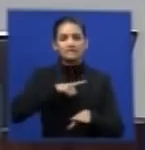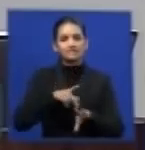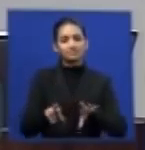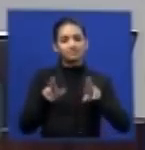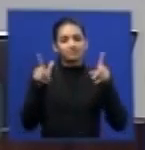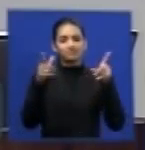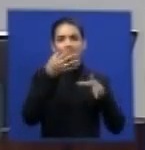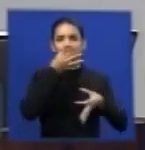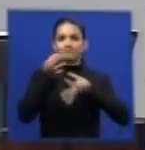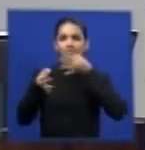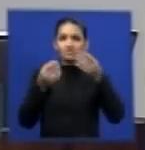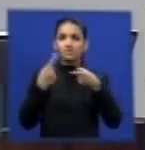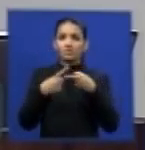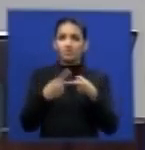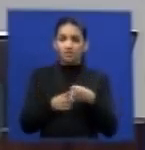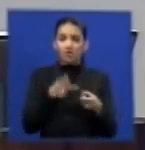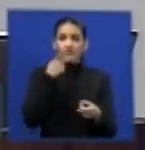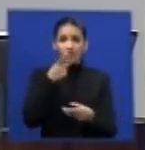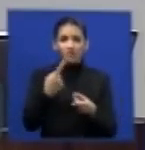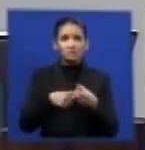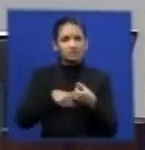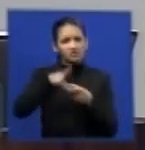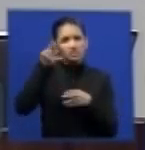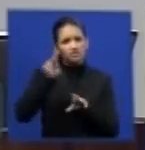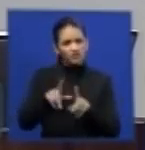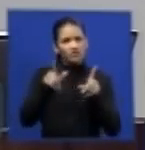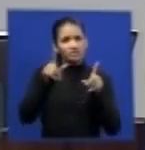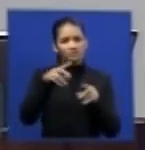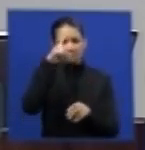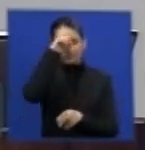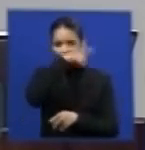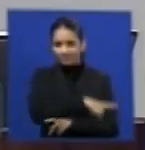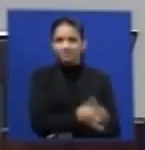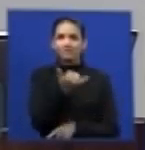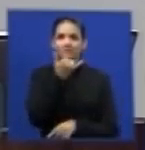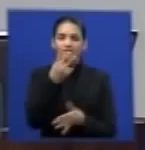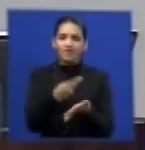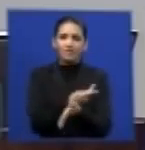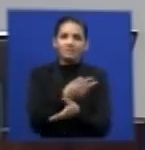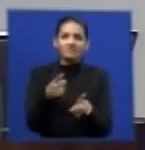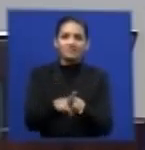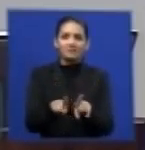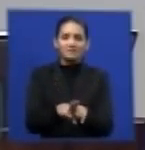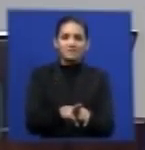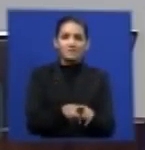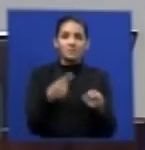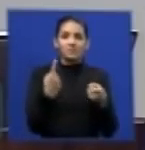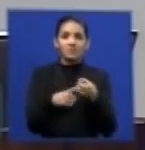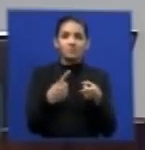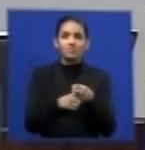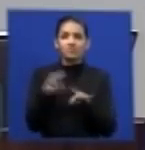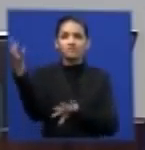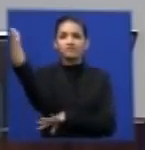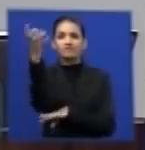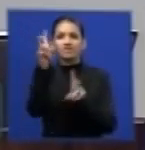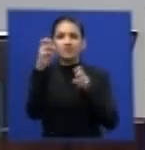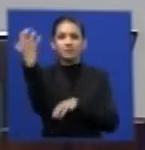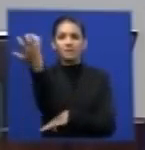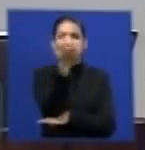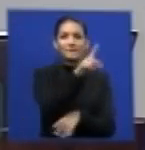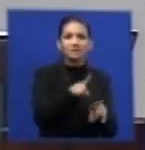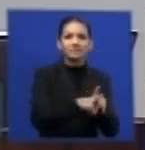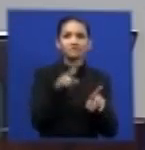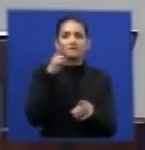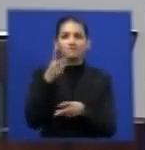é uma raridade acontecer isso porque especialmente na questão ambiental nós temos visto que tem havido